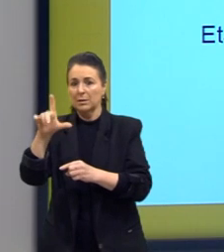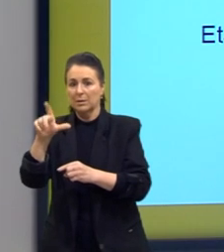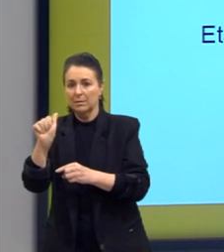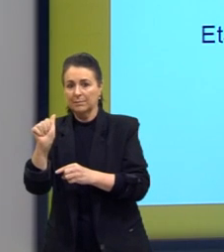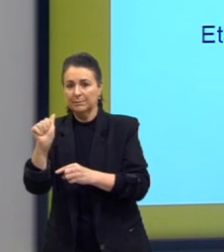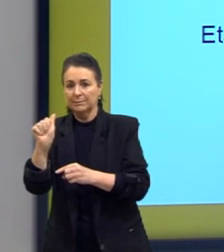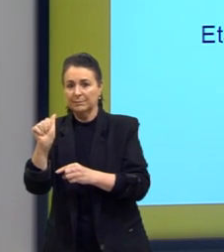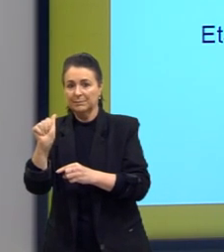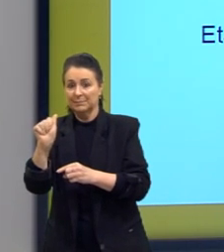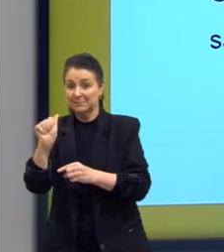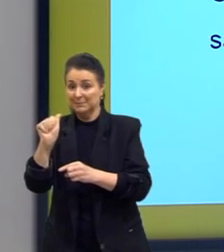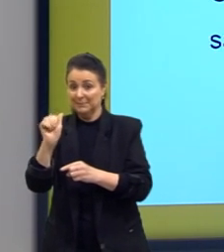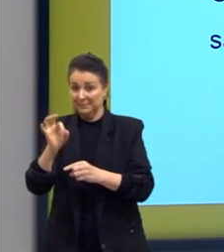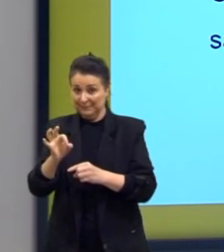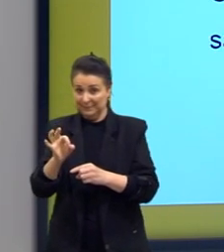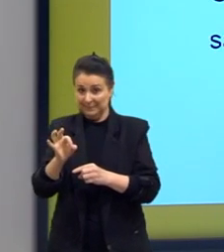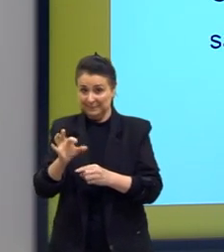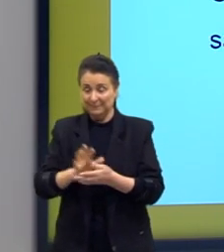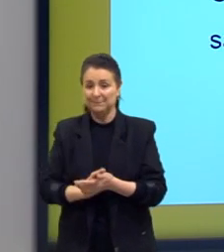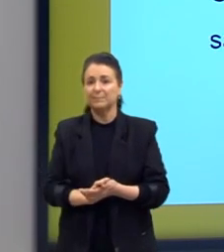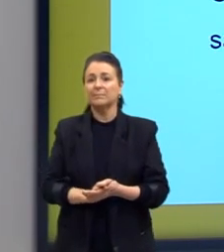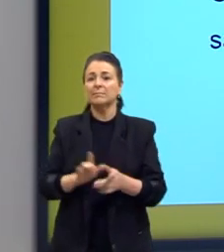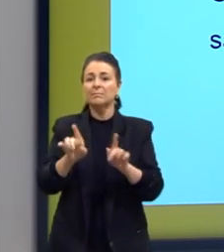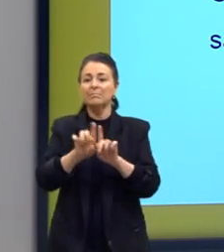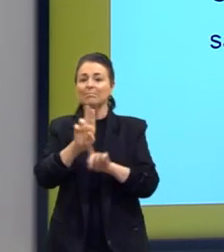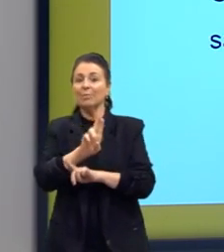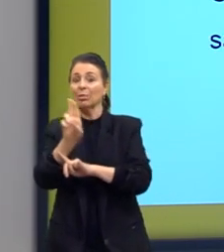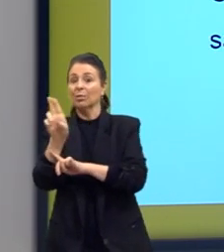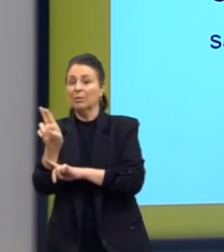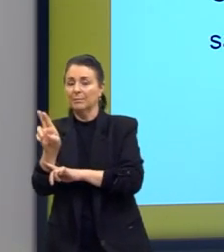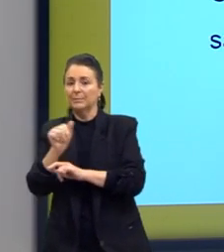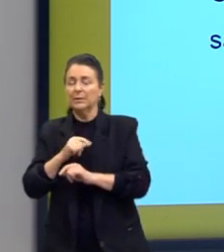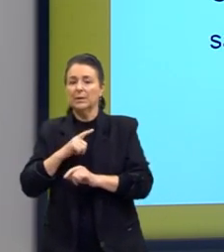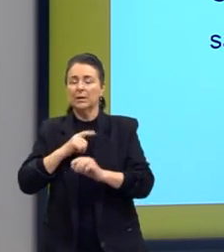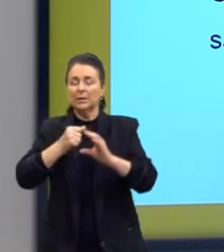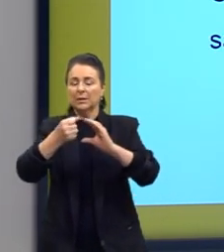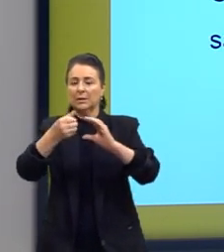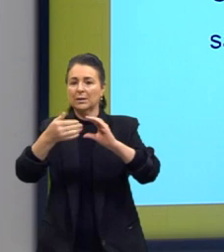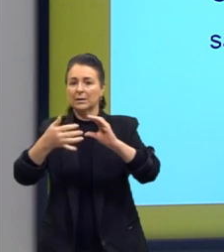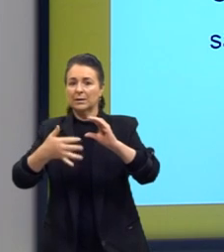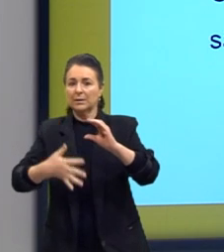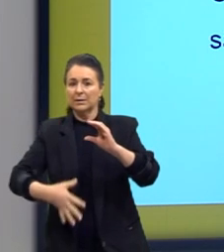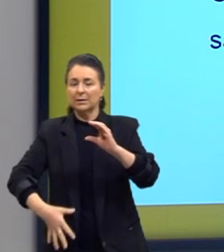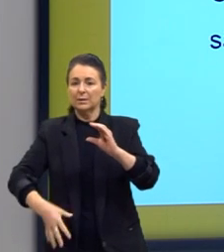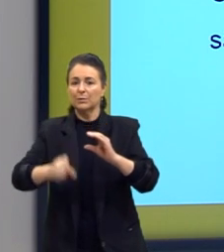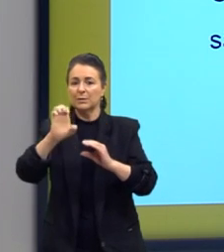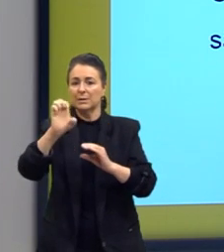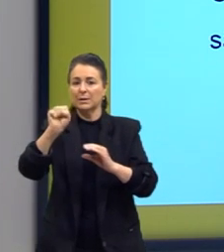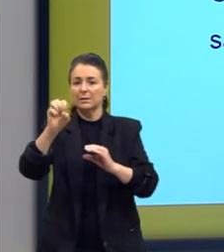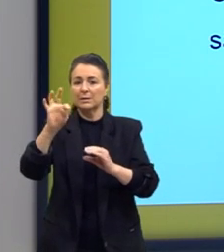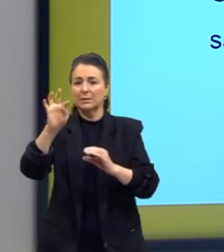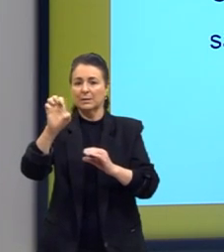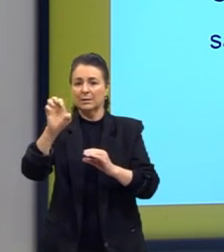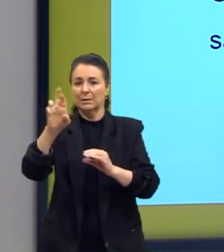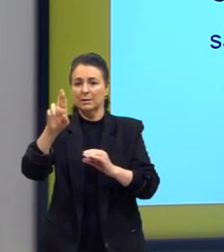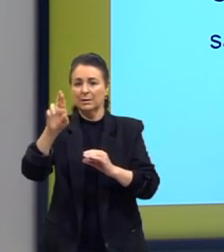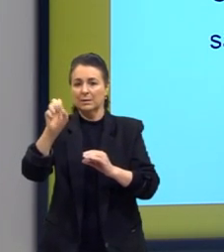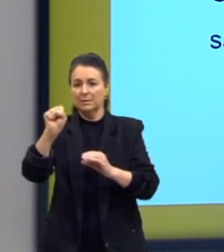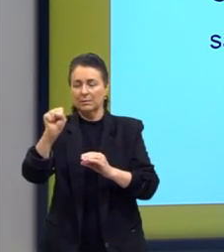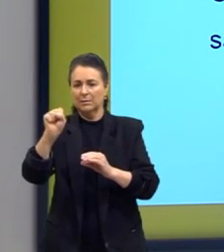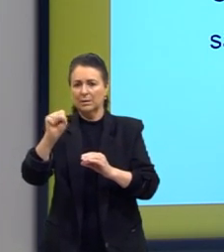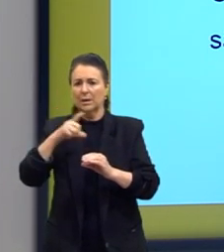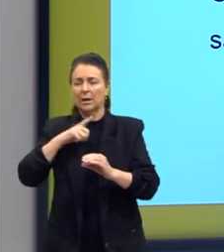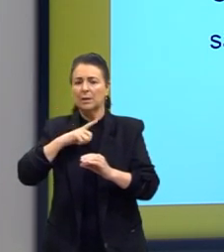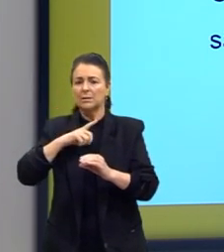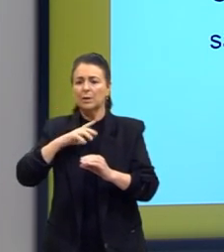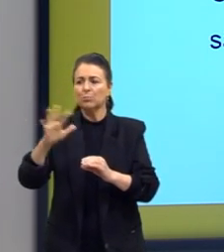Ok? Vistas as nomenclaturas, as características dos ésteres, eles possuem um cheiro, um